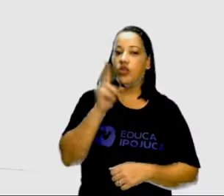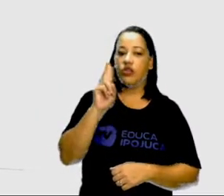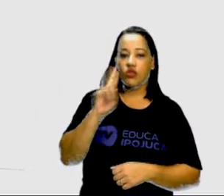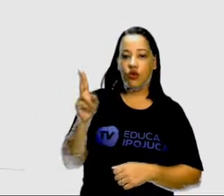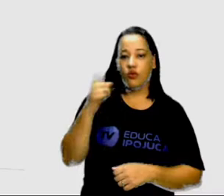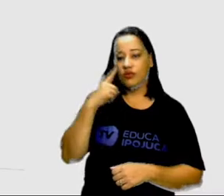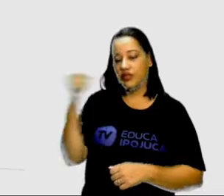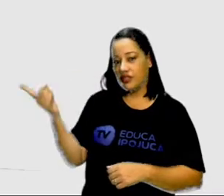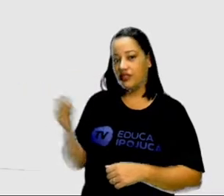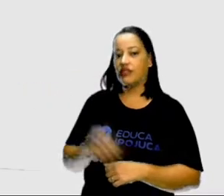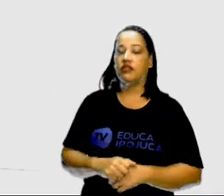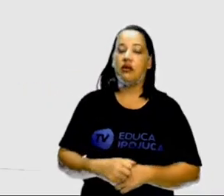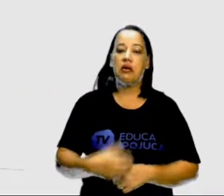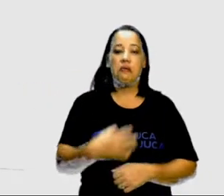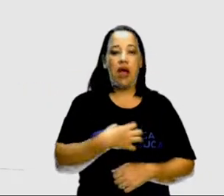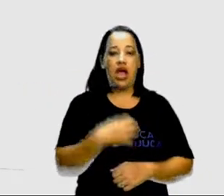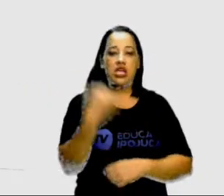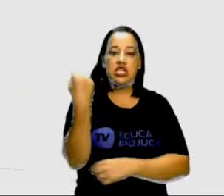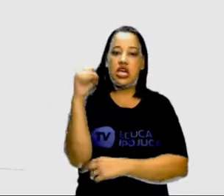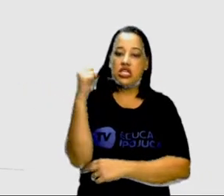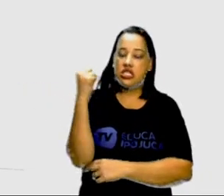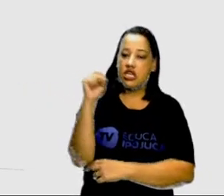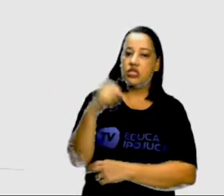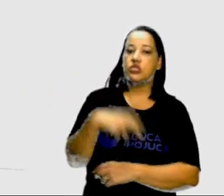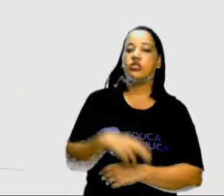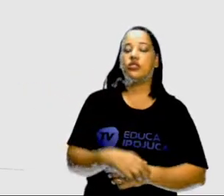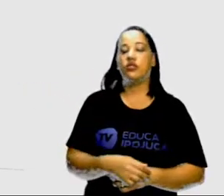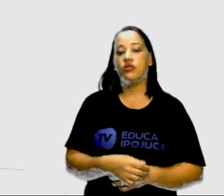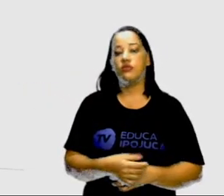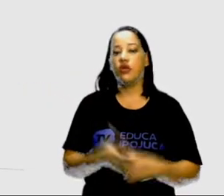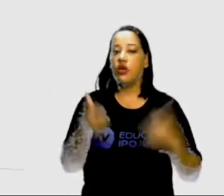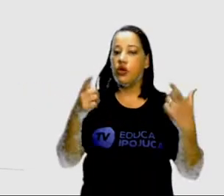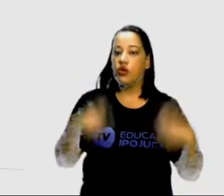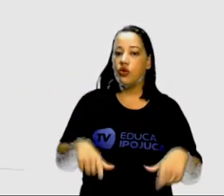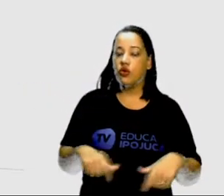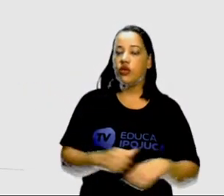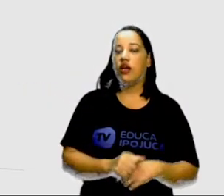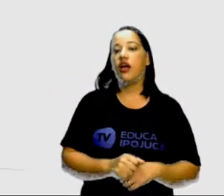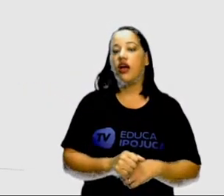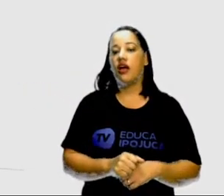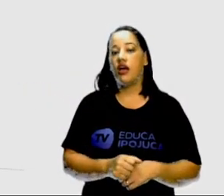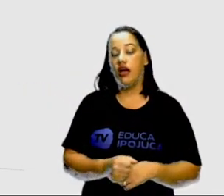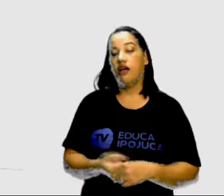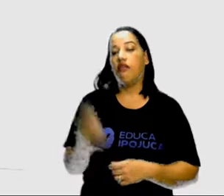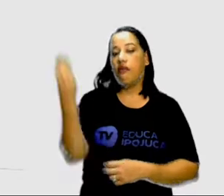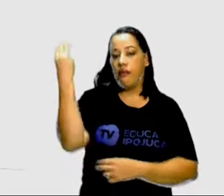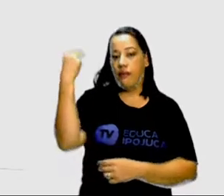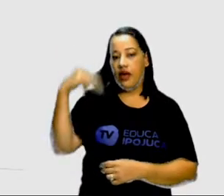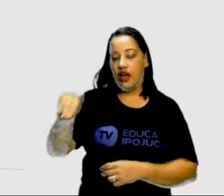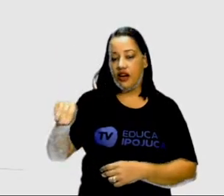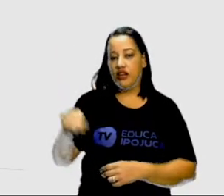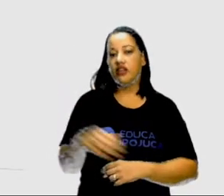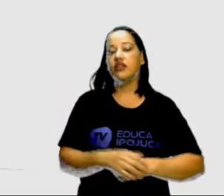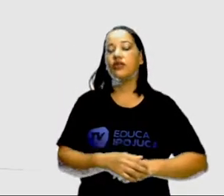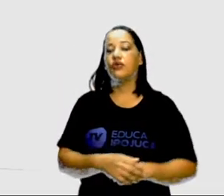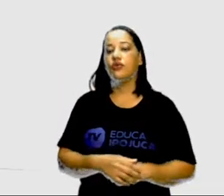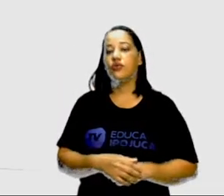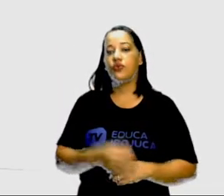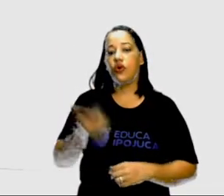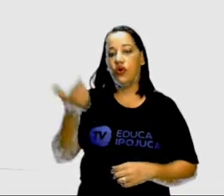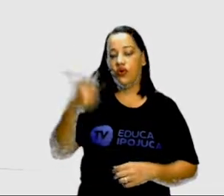Bahia com Jorge Amado Piauí com Francisca Miriam Maranhão com Ferreira Goulart